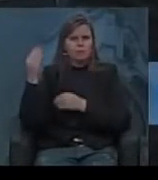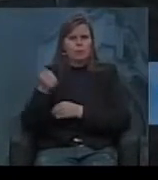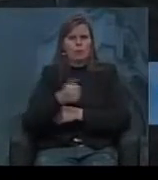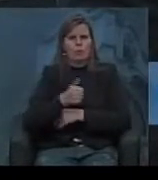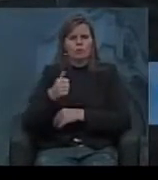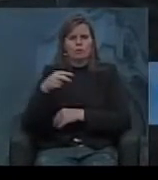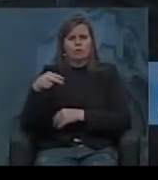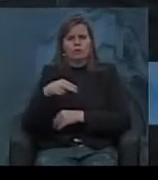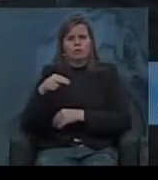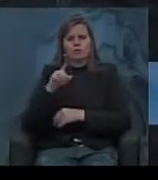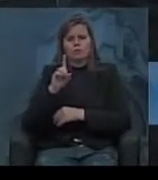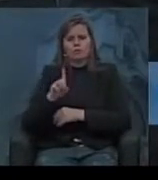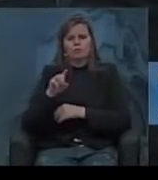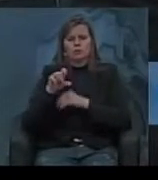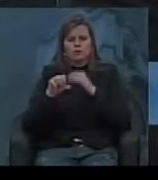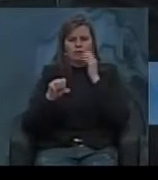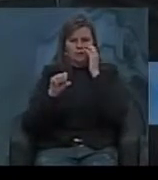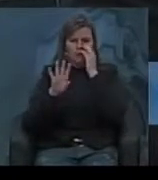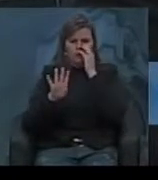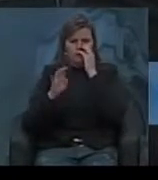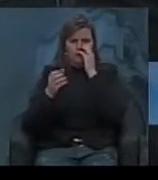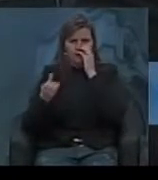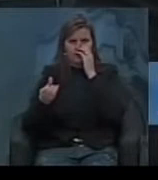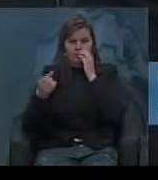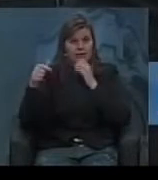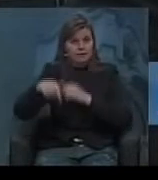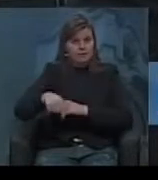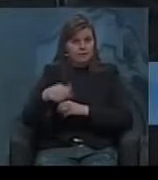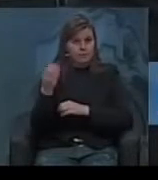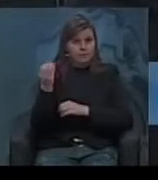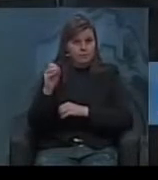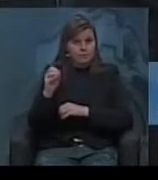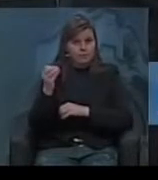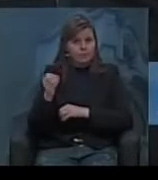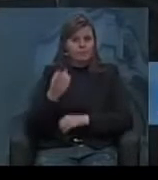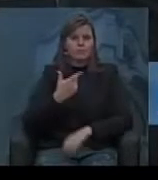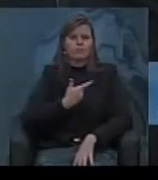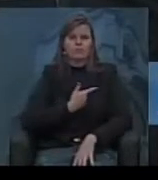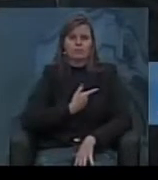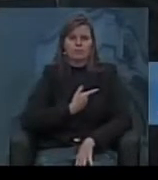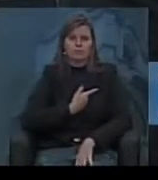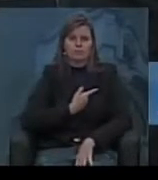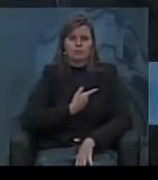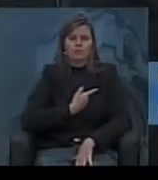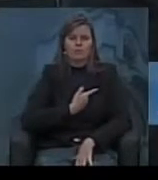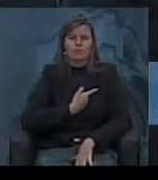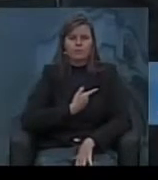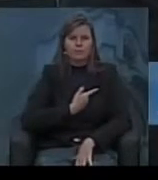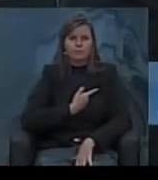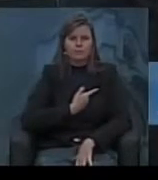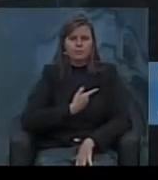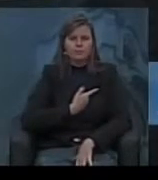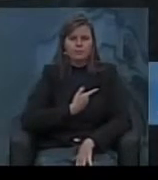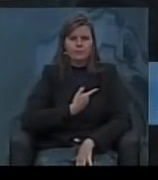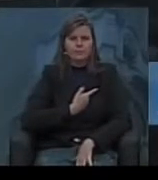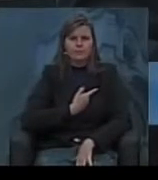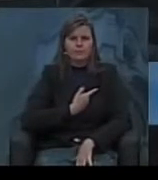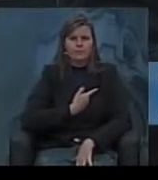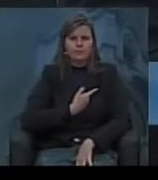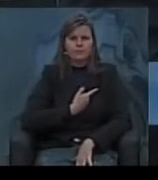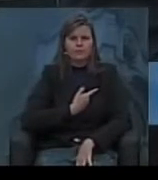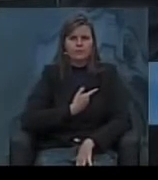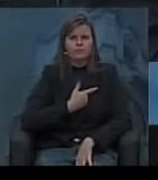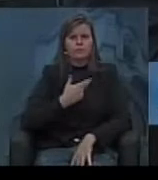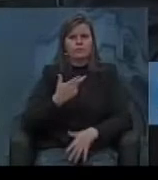de 1943 e 1946 em Porto Alegre, Getúlio Vargas pode dar